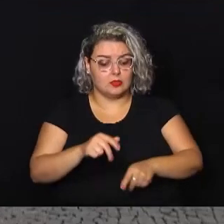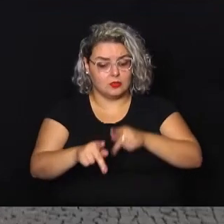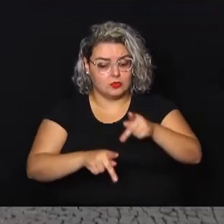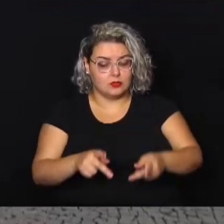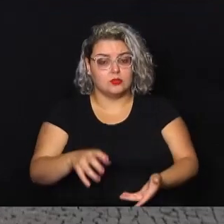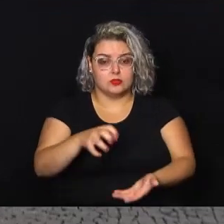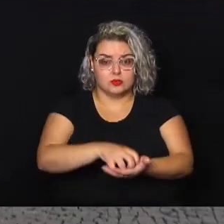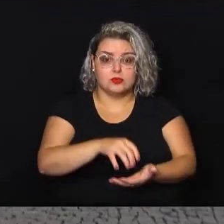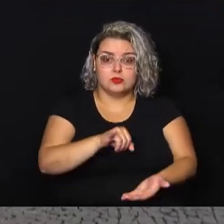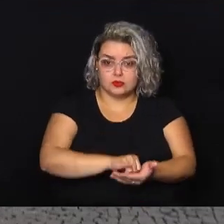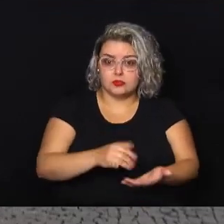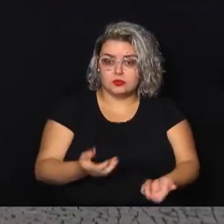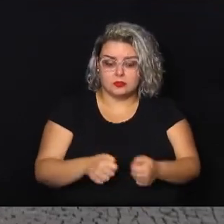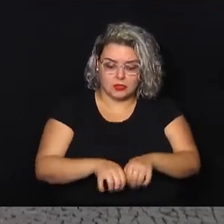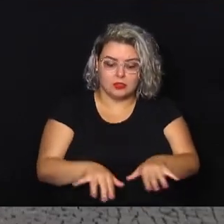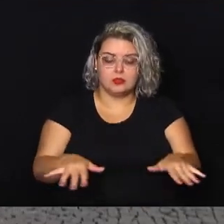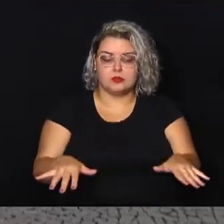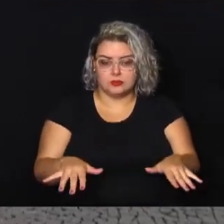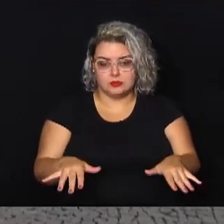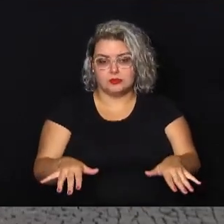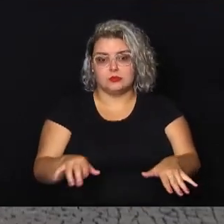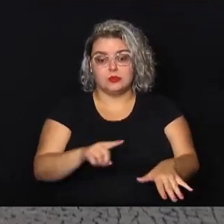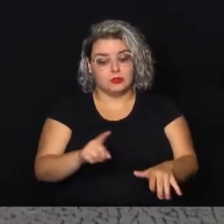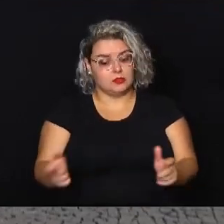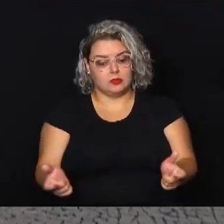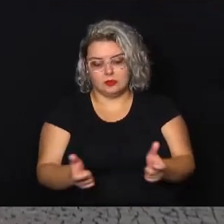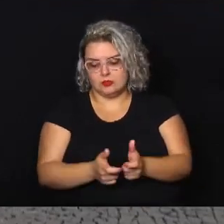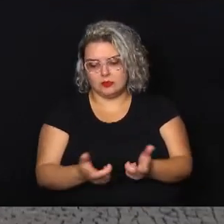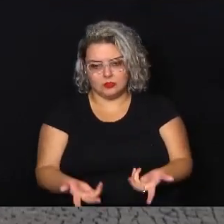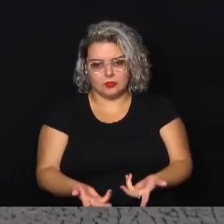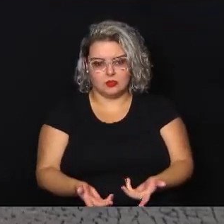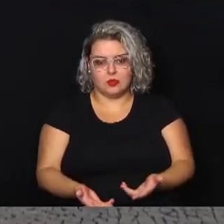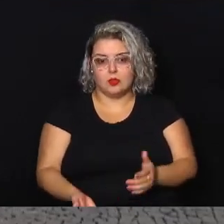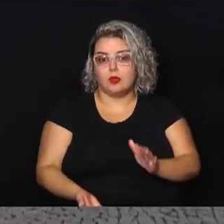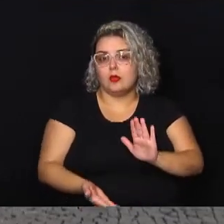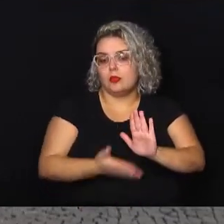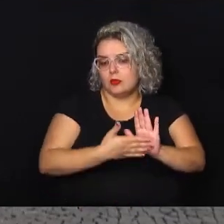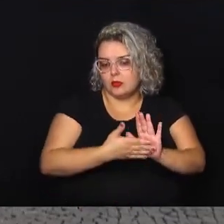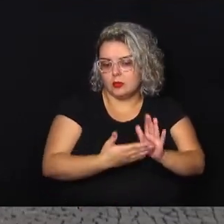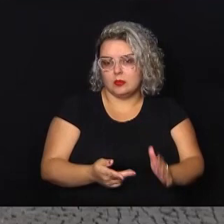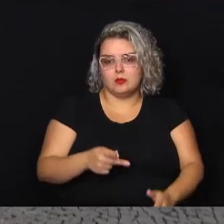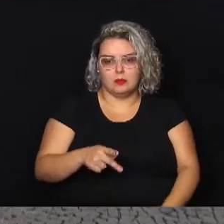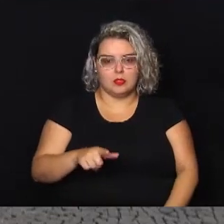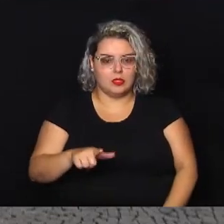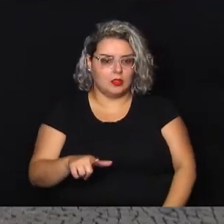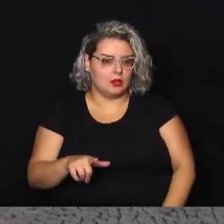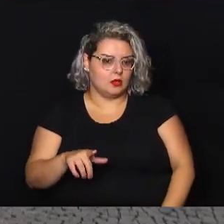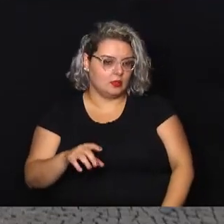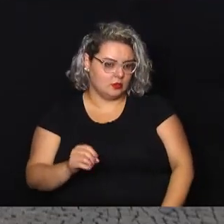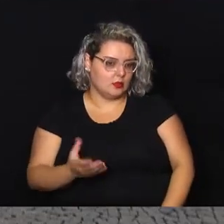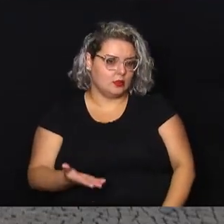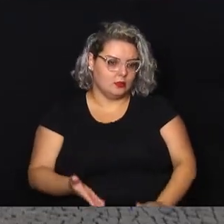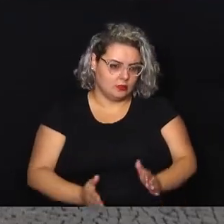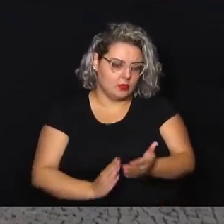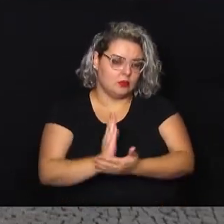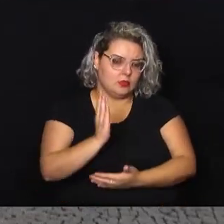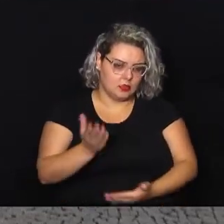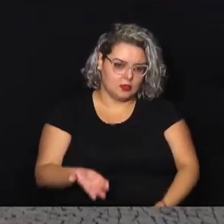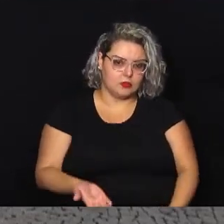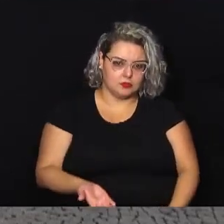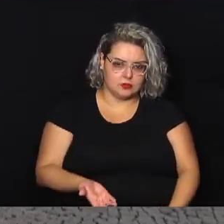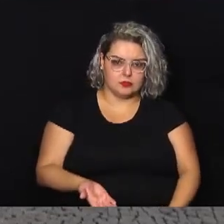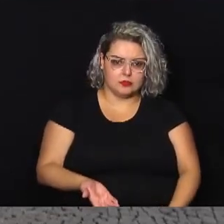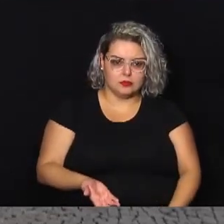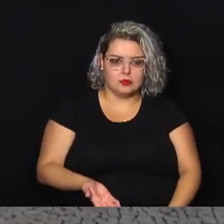centro, um centro expandido, não um centro reduzido como foi proposto nesse IPL aprovado, porque como é a isenção, eles tinham a